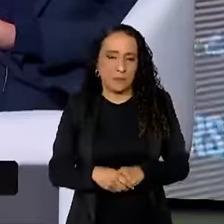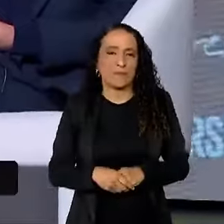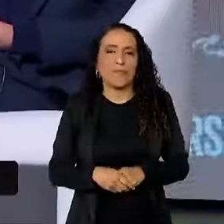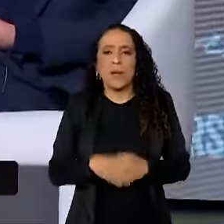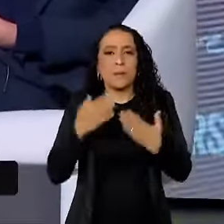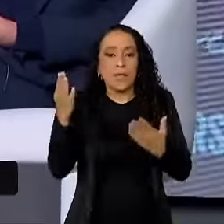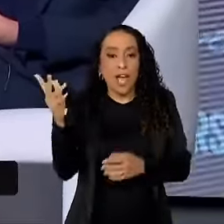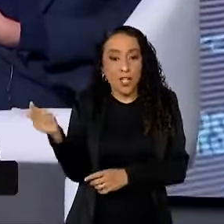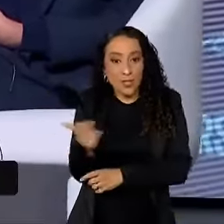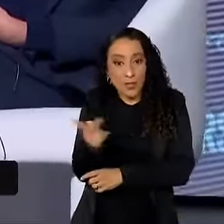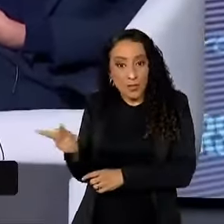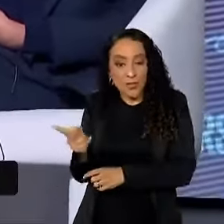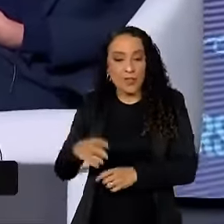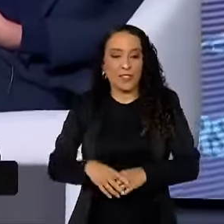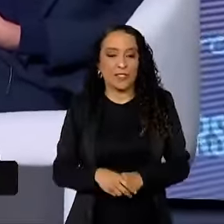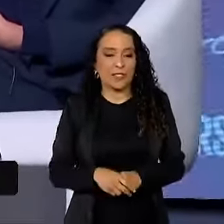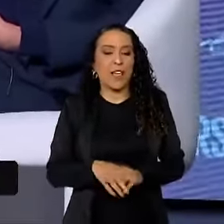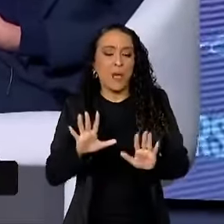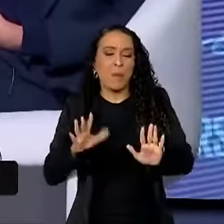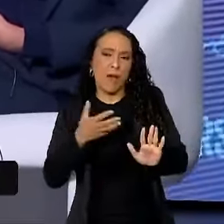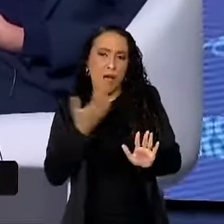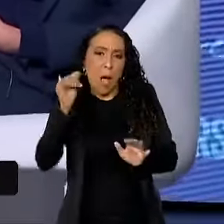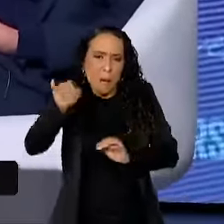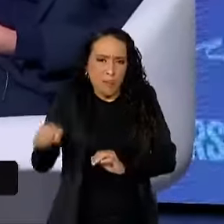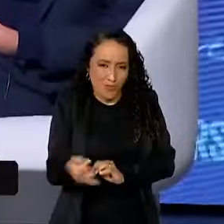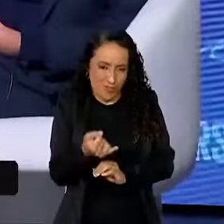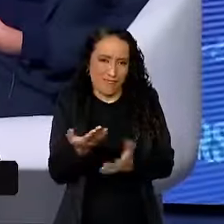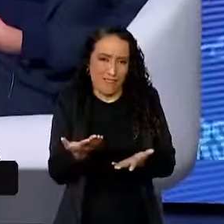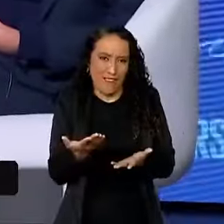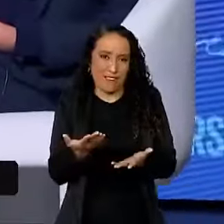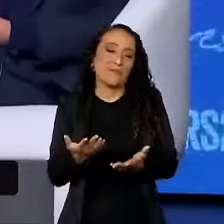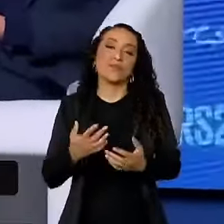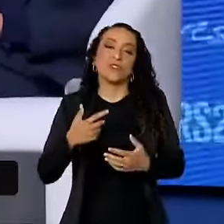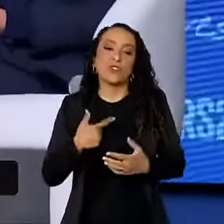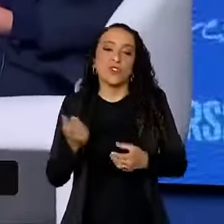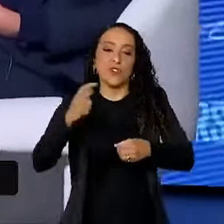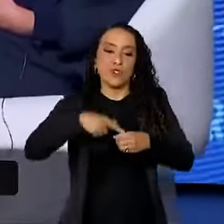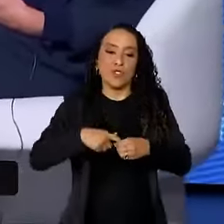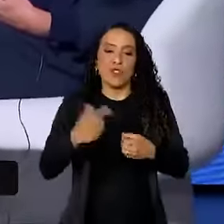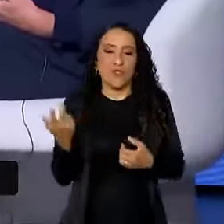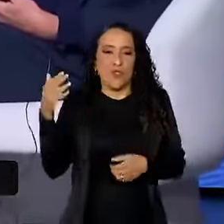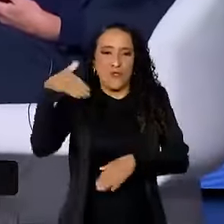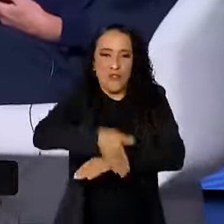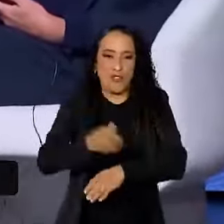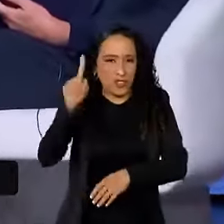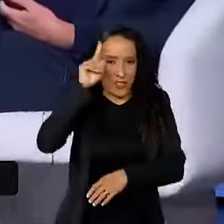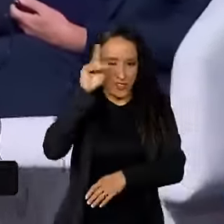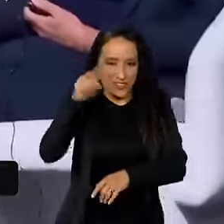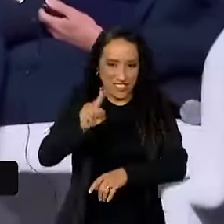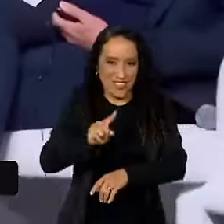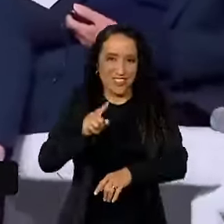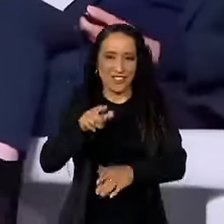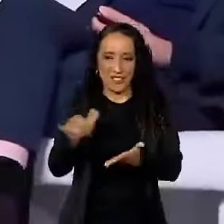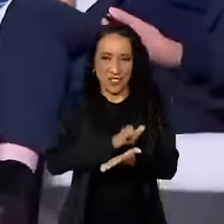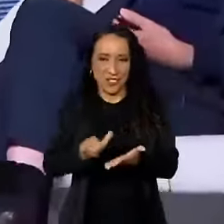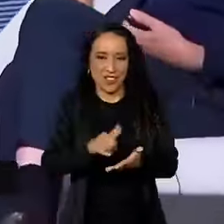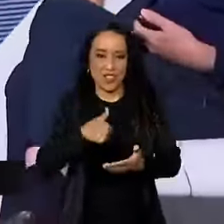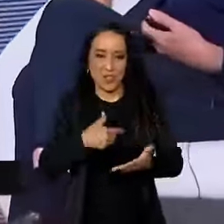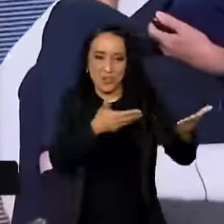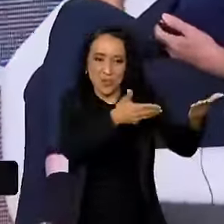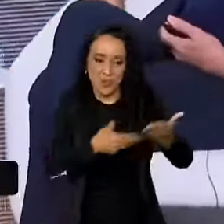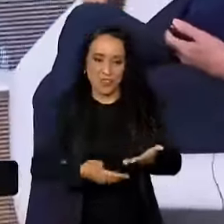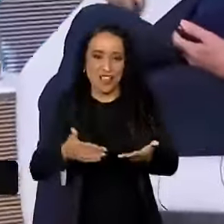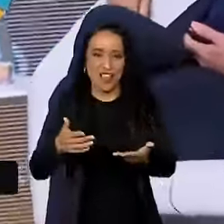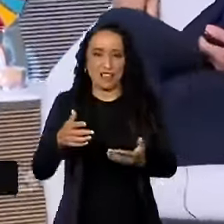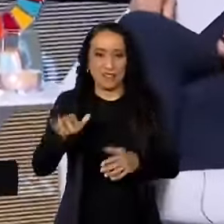obrigado aos dois. Mas eu queria aproveitar que eu não venho aos Estados Unidos todo dia, não sou convidado pelo Bill